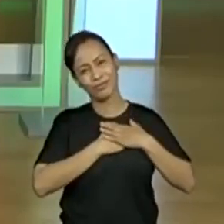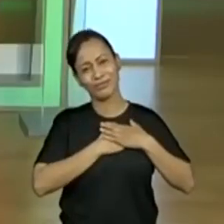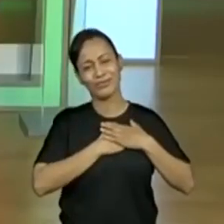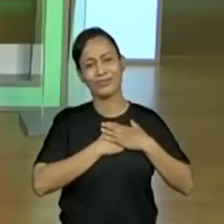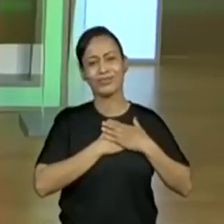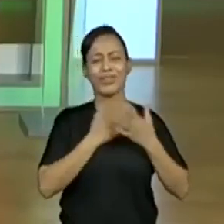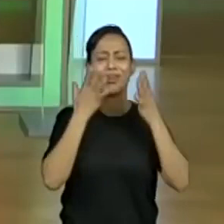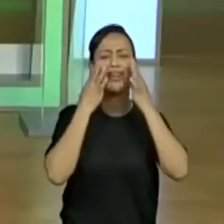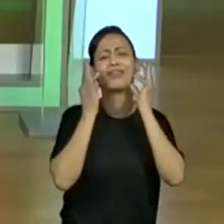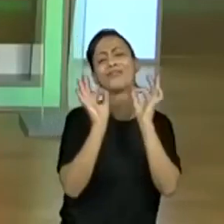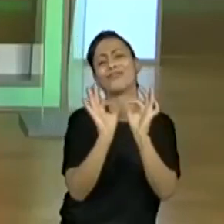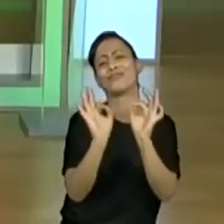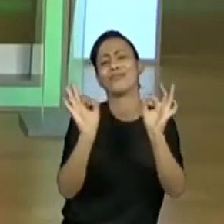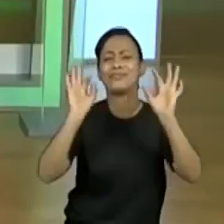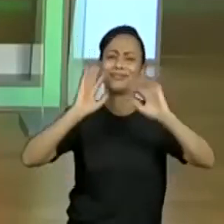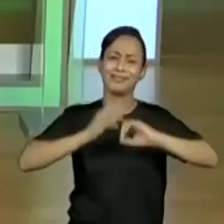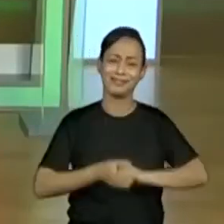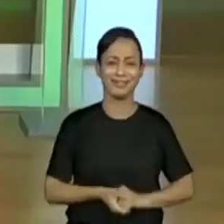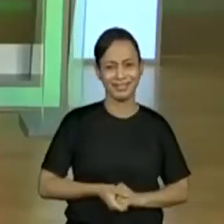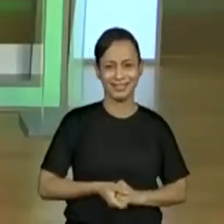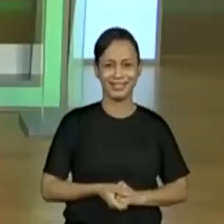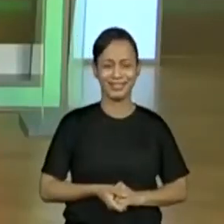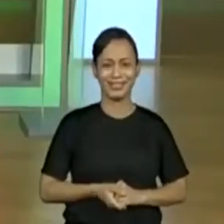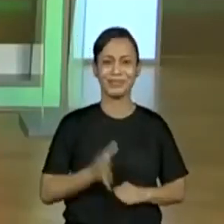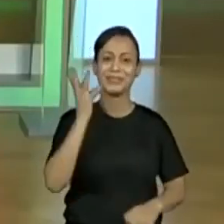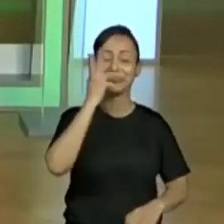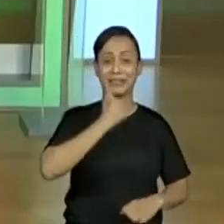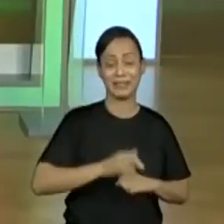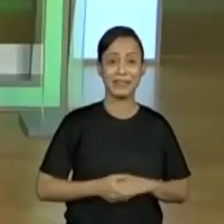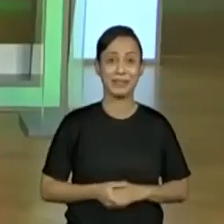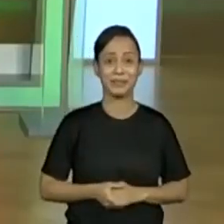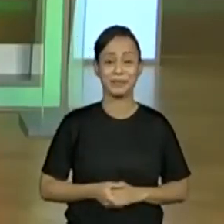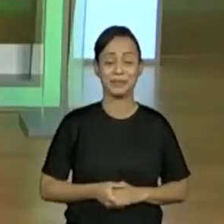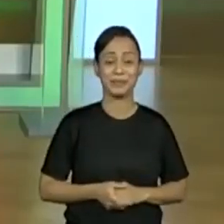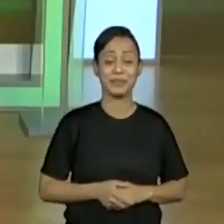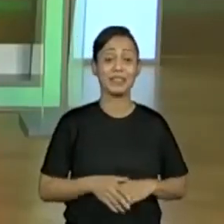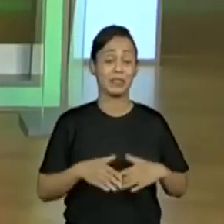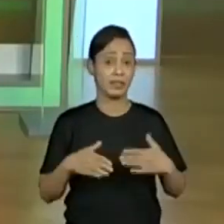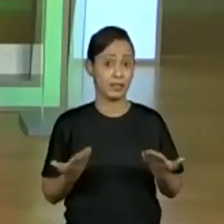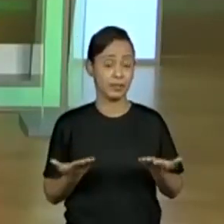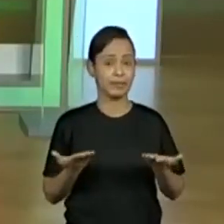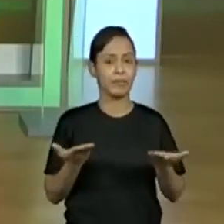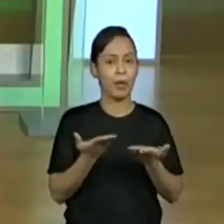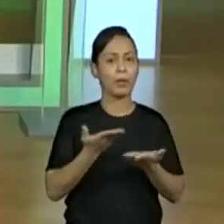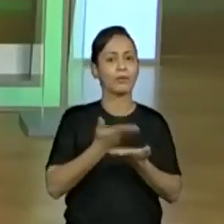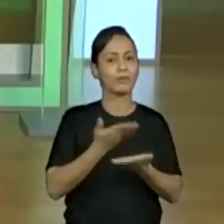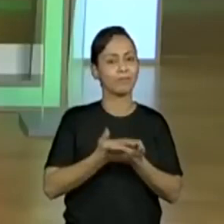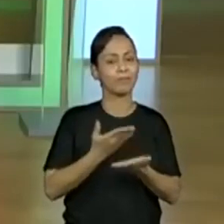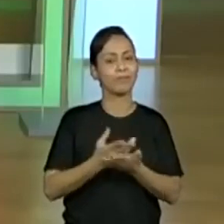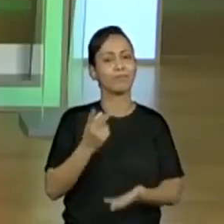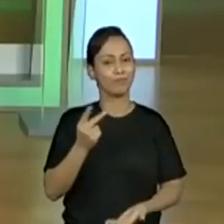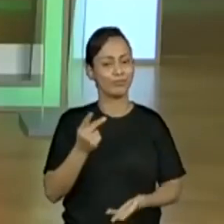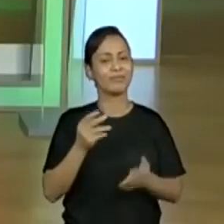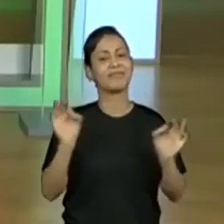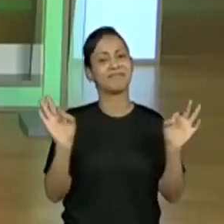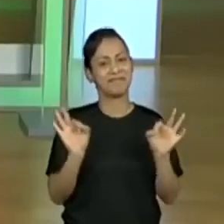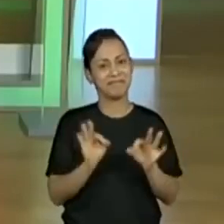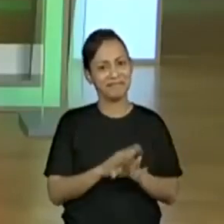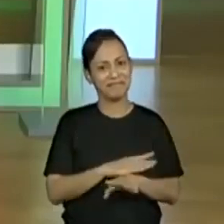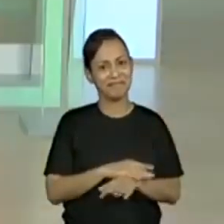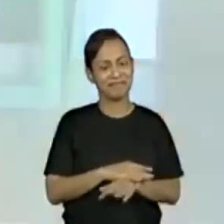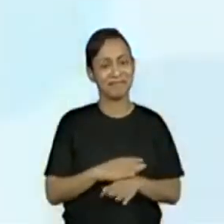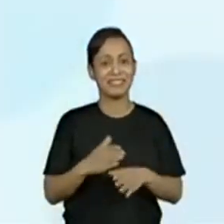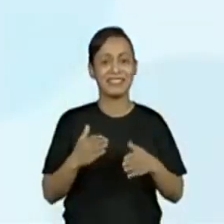eu acho uma coisa mais gostosa. E aqui a gente termina esse primeiro momento de vocês. Que foi o quê?